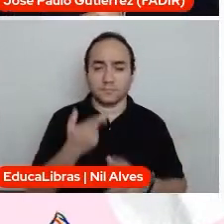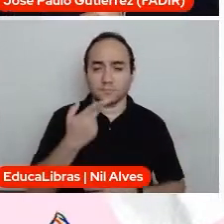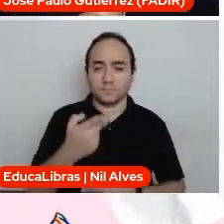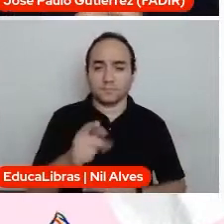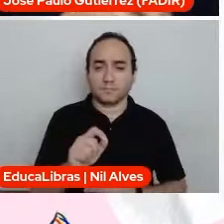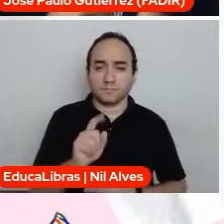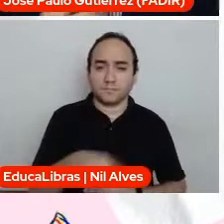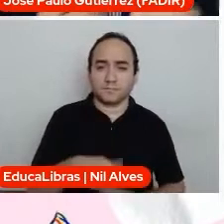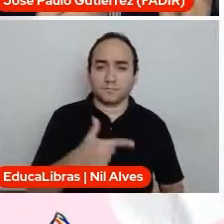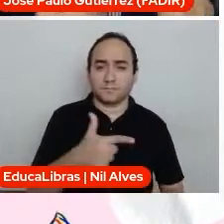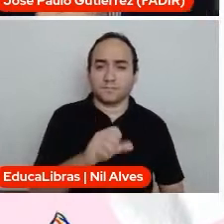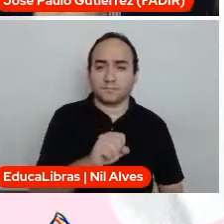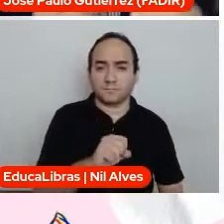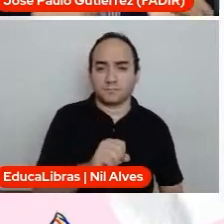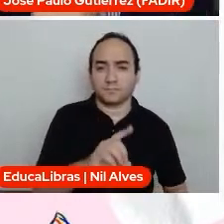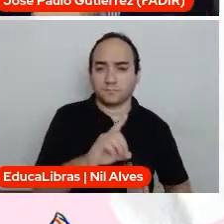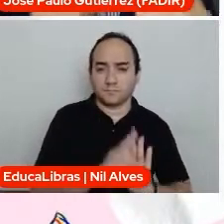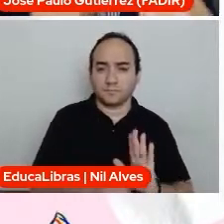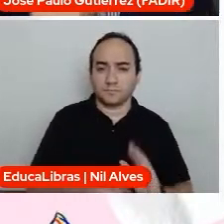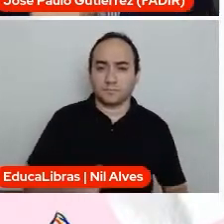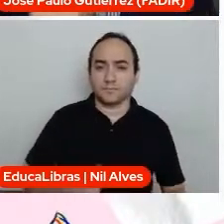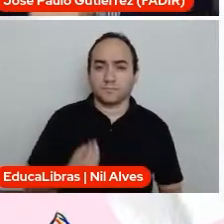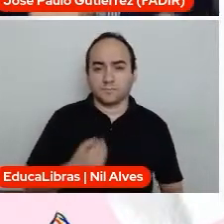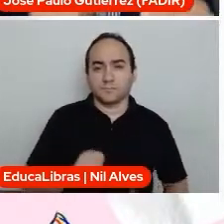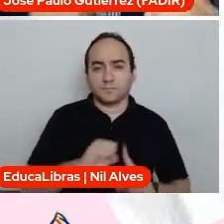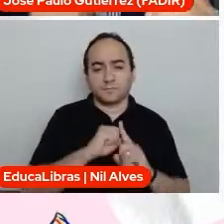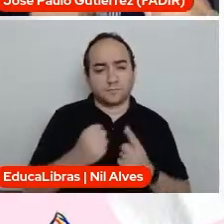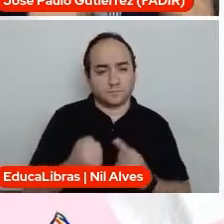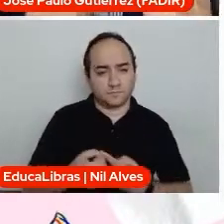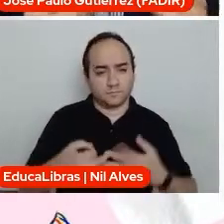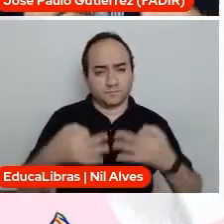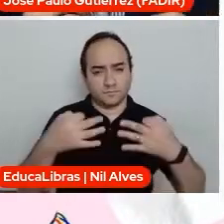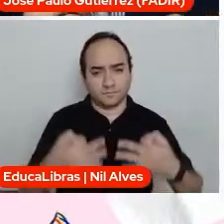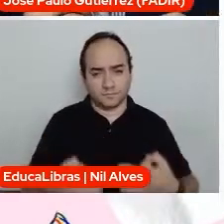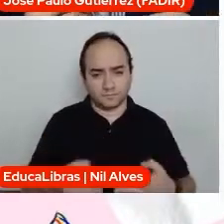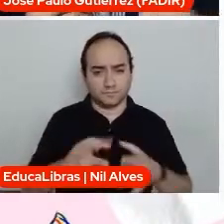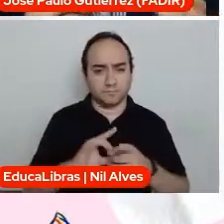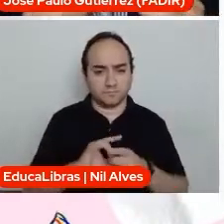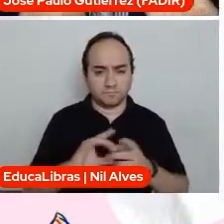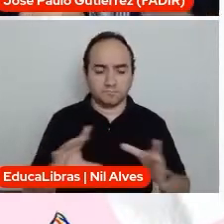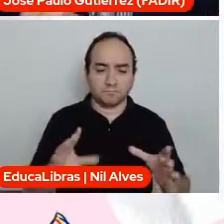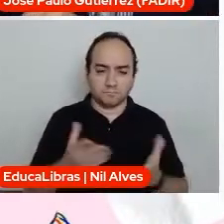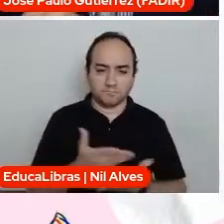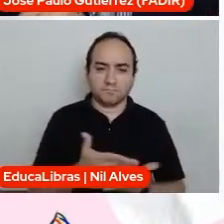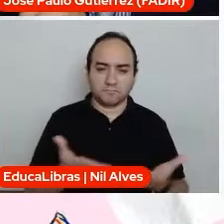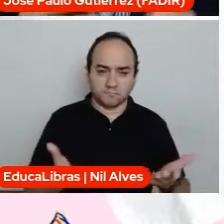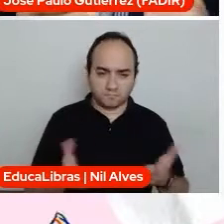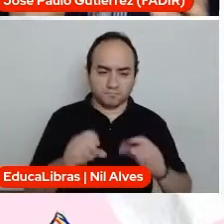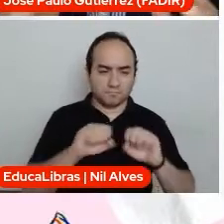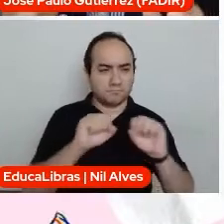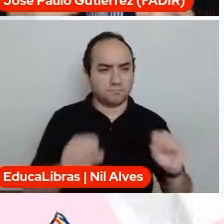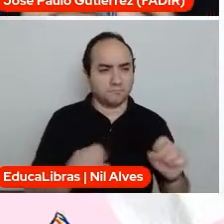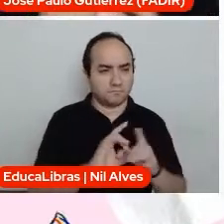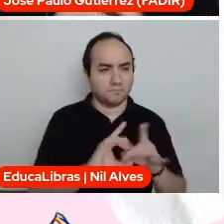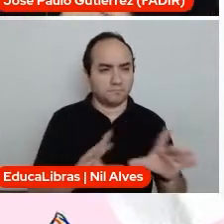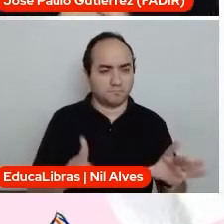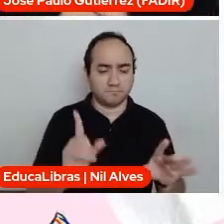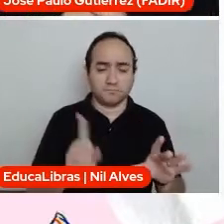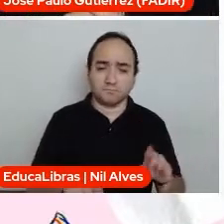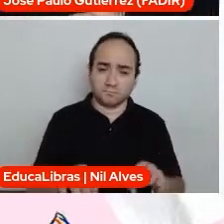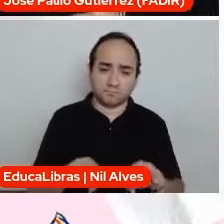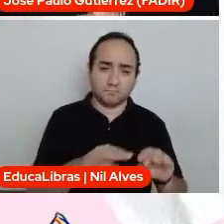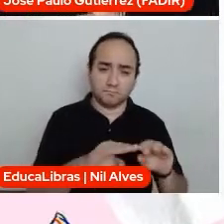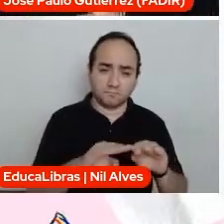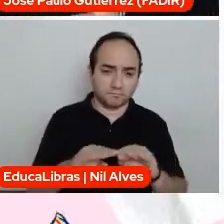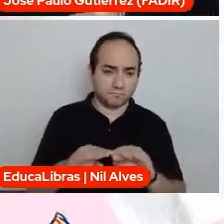28, o direito de viver em uma sociedade justa e livre, democrática, porque essa é a sociedade